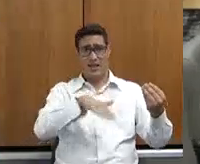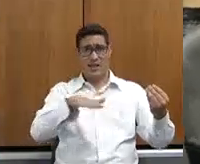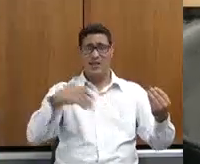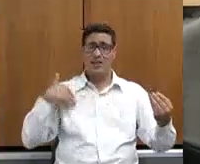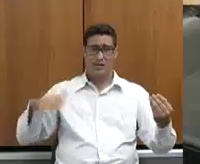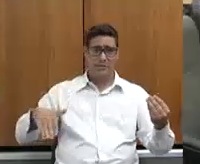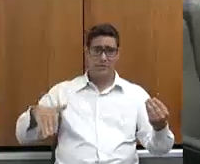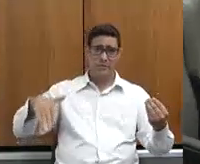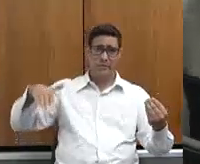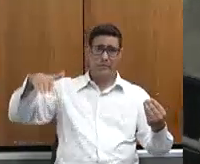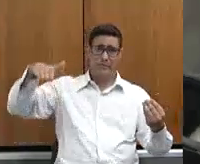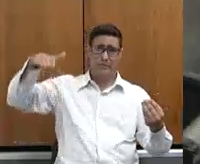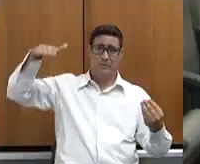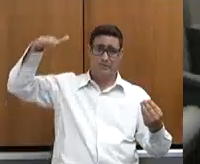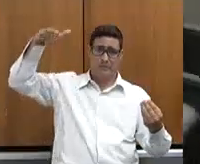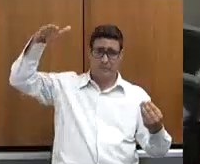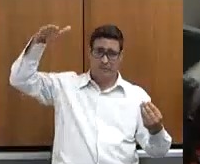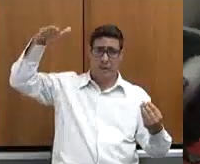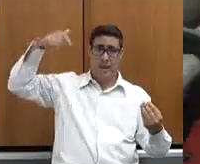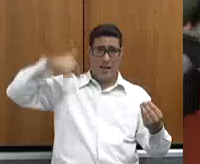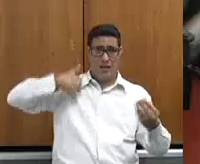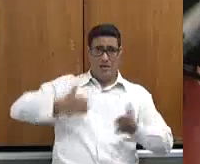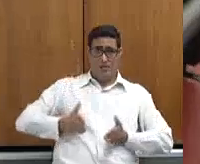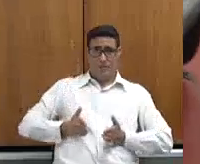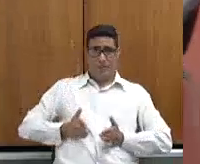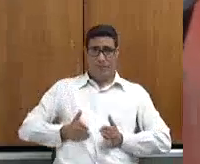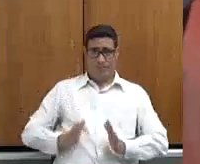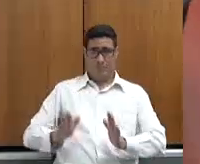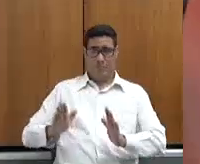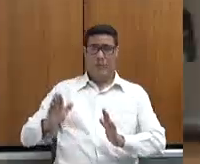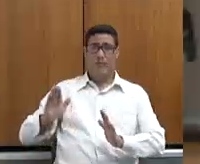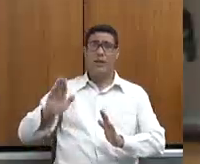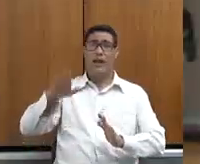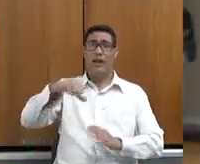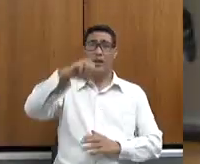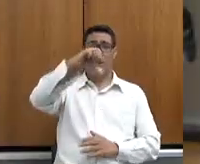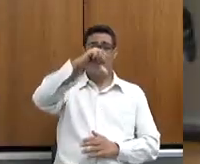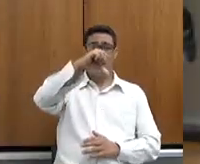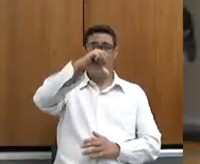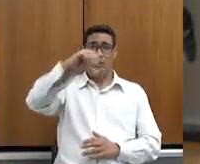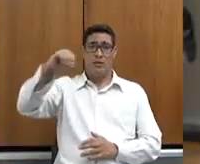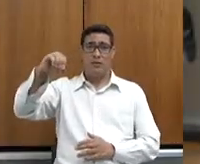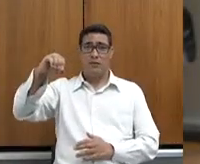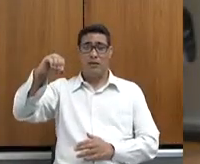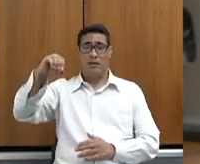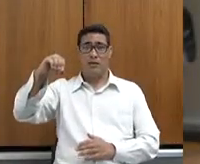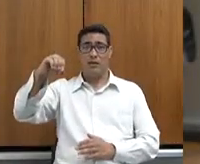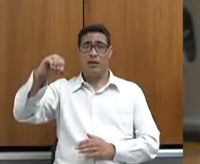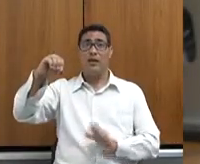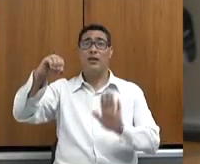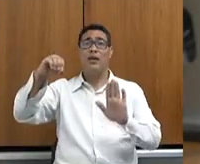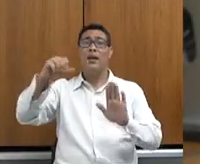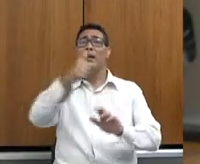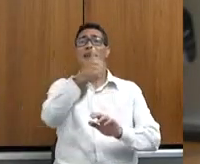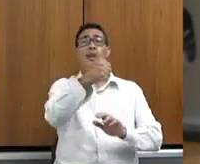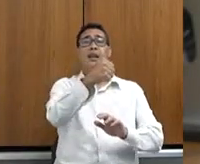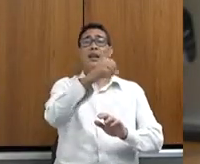que fala comunidade, mas na minha região, onde eu fui criado, eram 90 propriedades, acho que uns 10 não produzia leite.